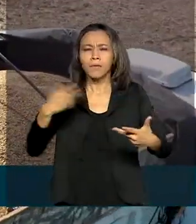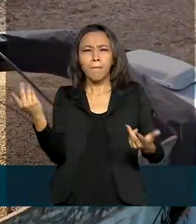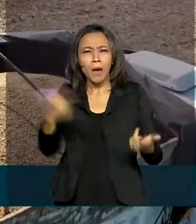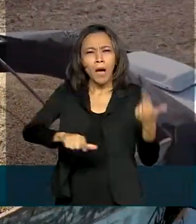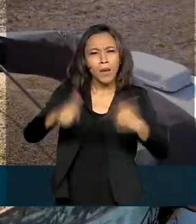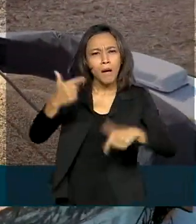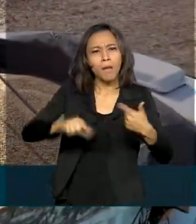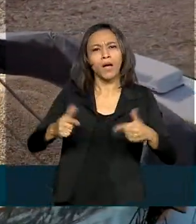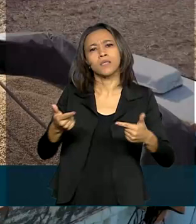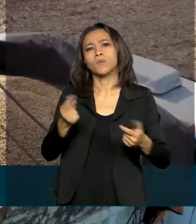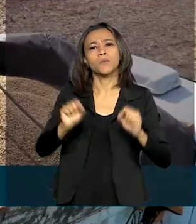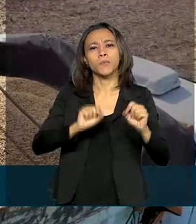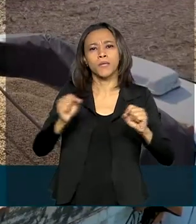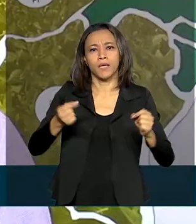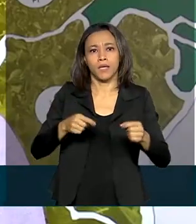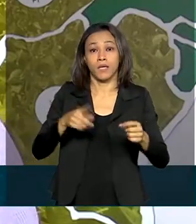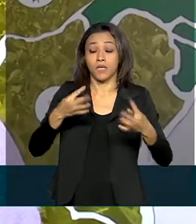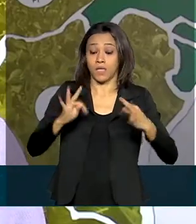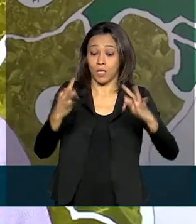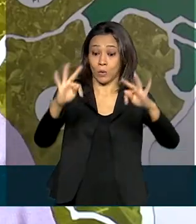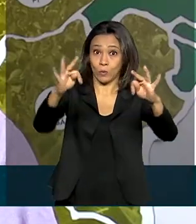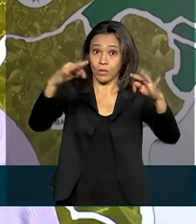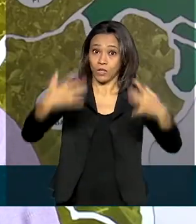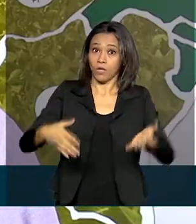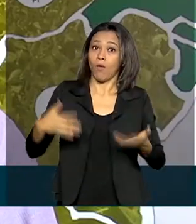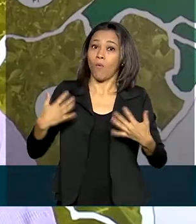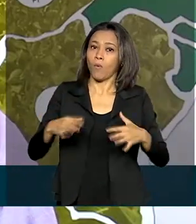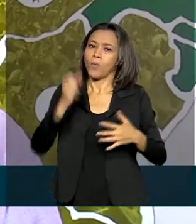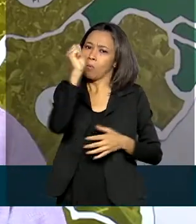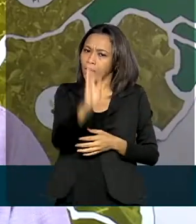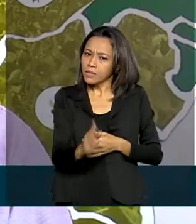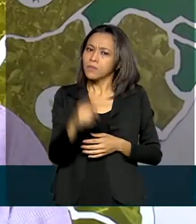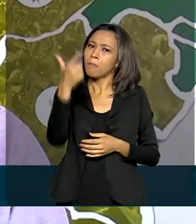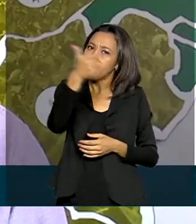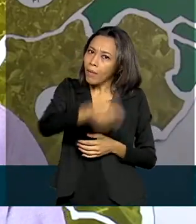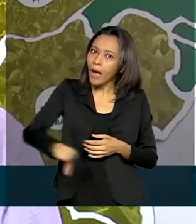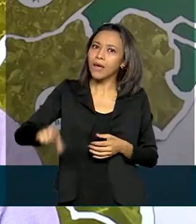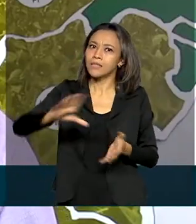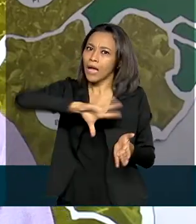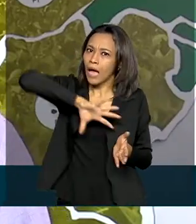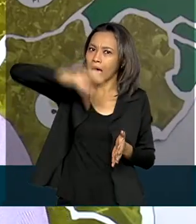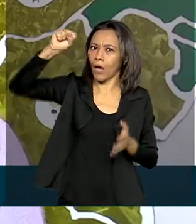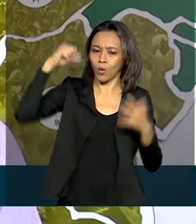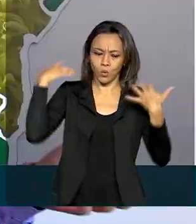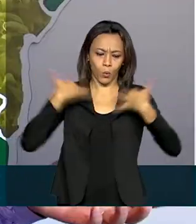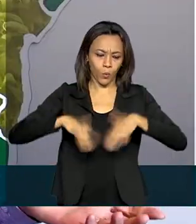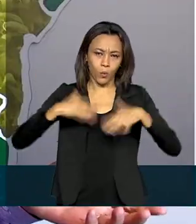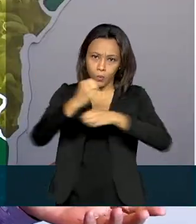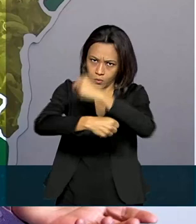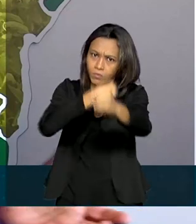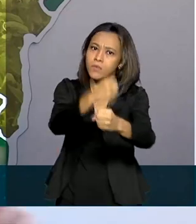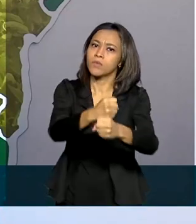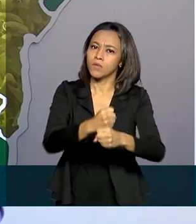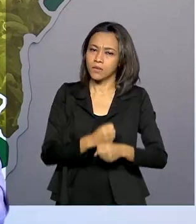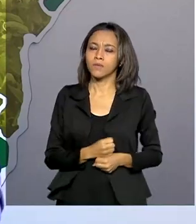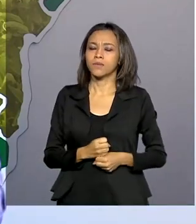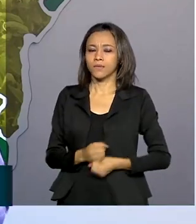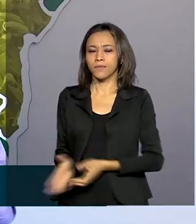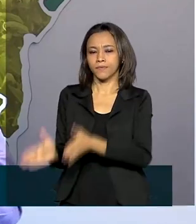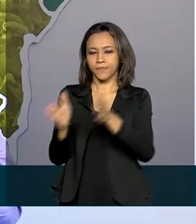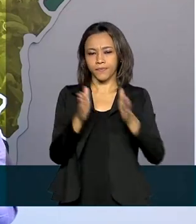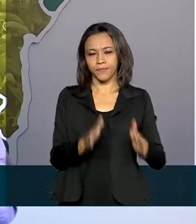Brasileira dos Produtores de Soja, o Brasil pode colher mais uma safra recorde no ano que vem. Nós chegaremos aí